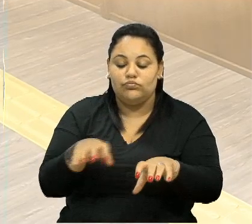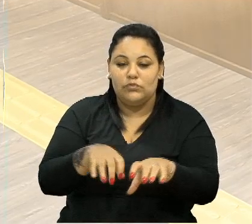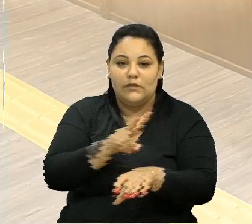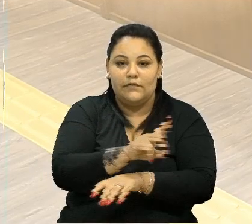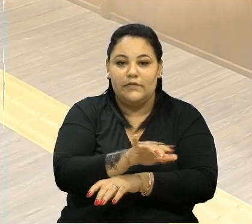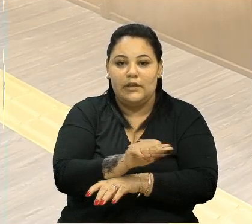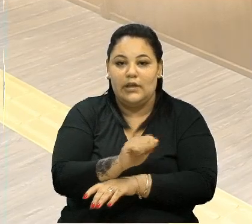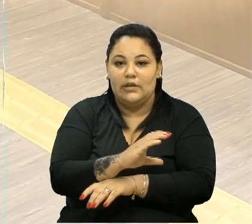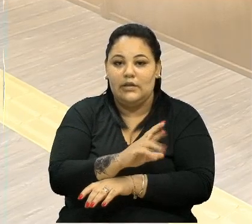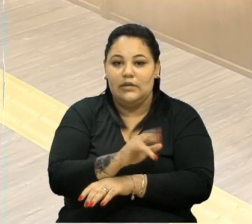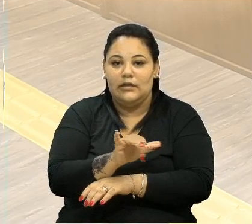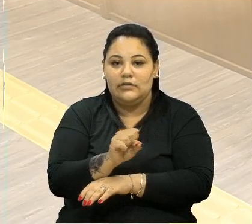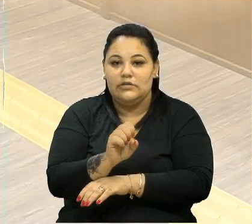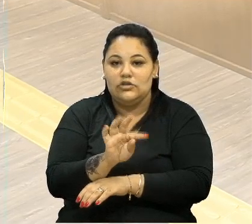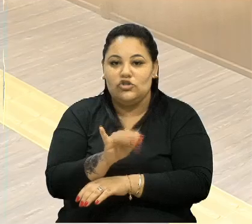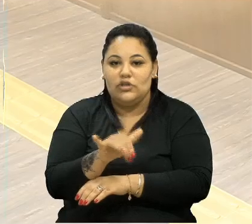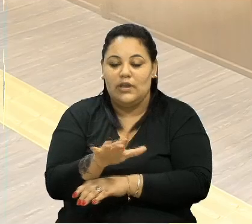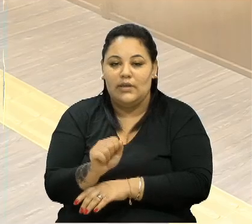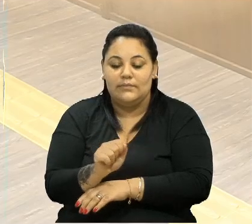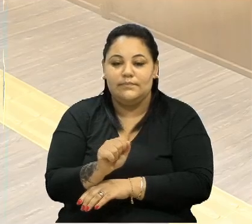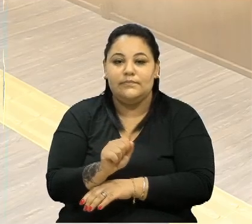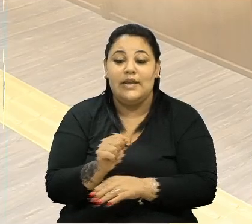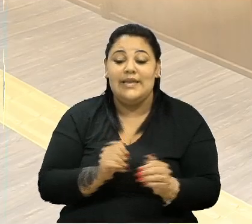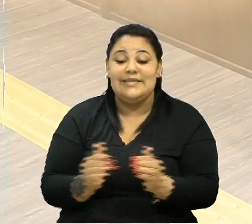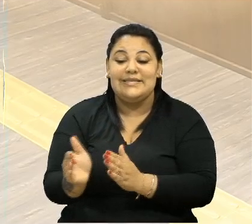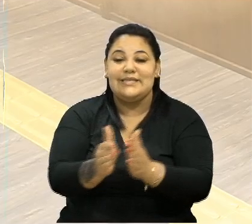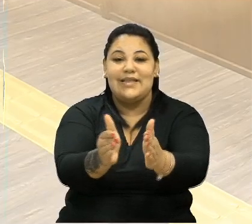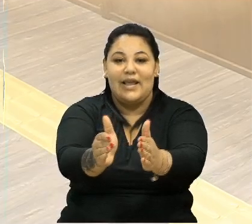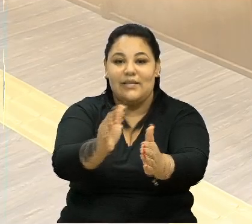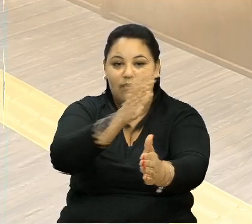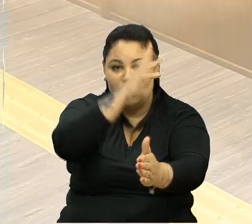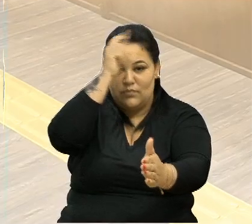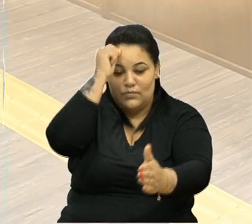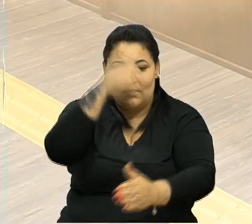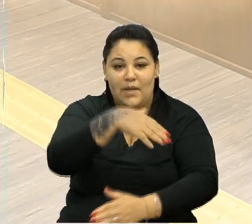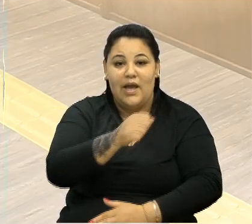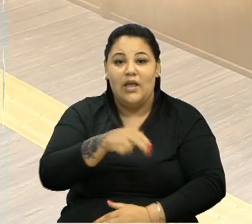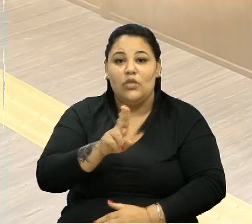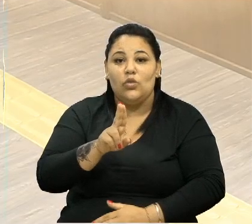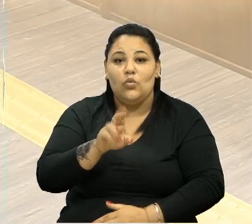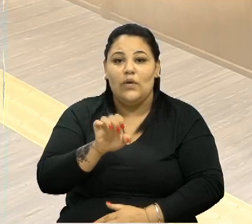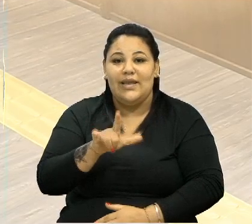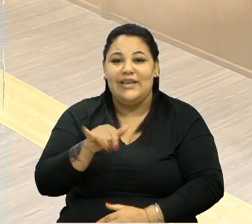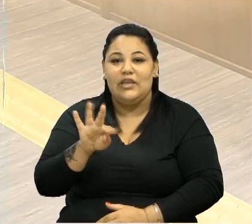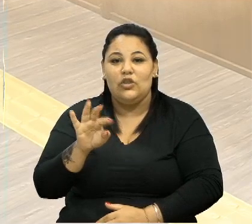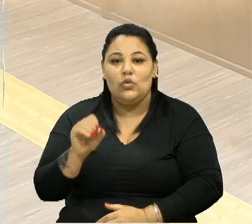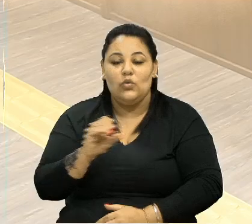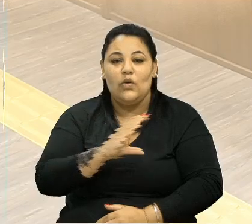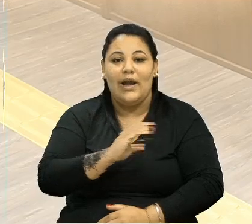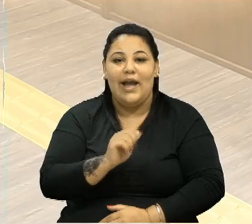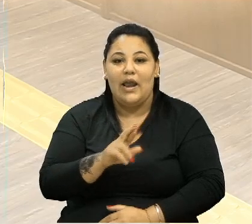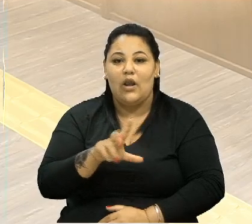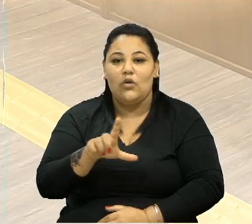do Piauí, com o nome de Estrada Municipal Manoelito Carlos Savaris.